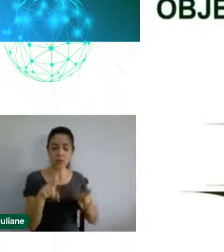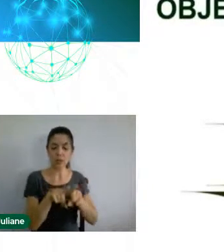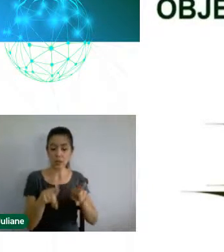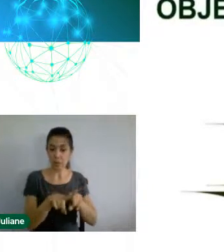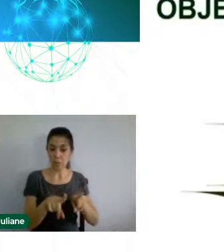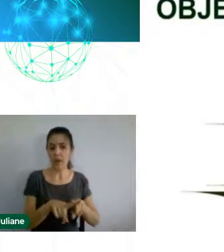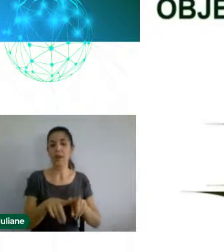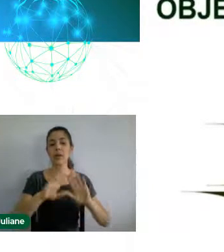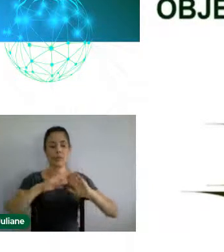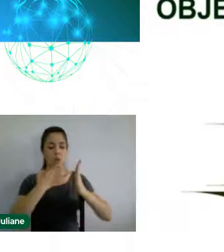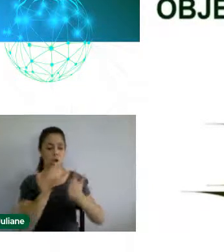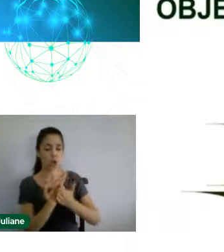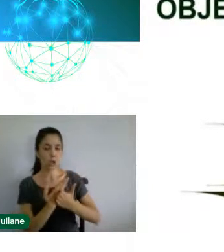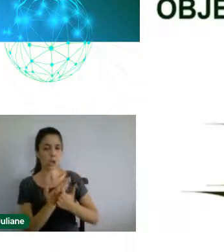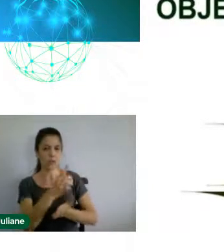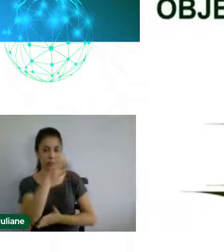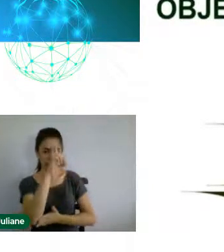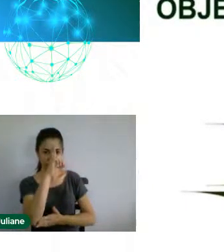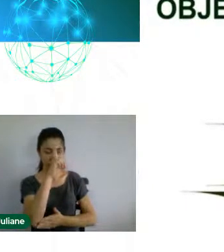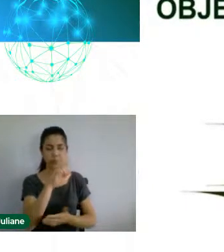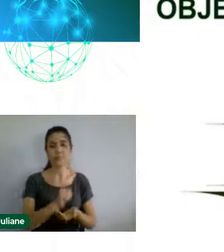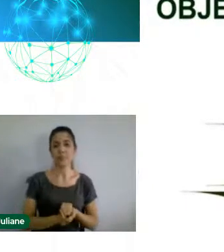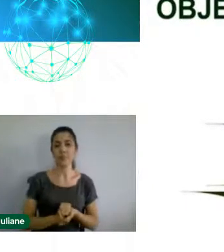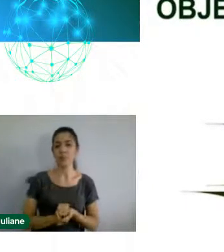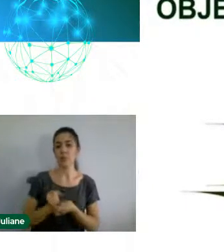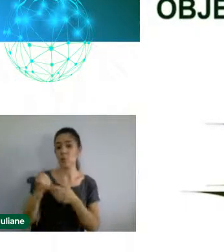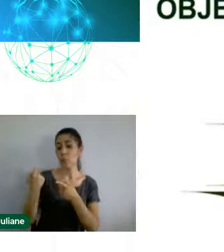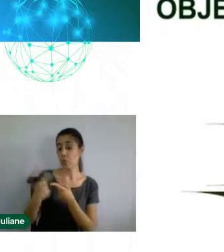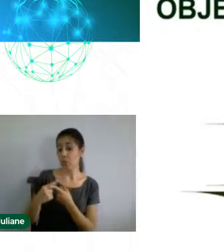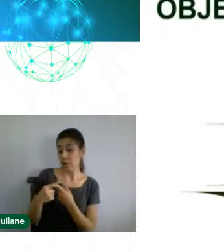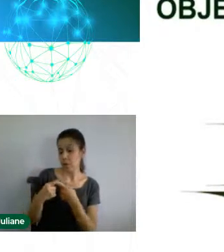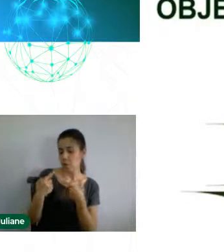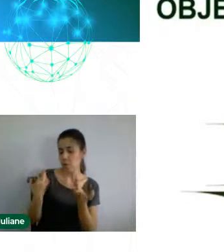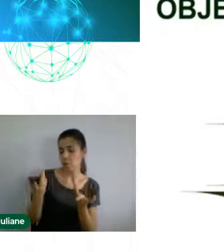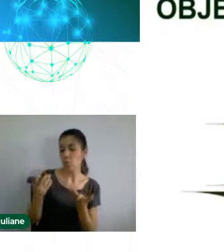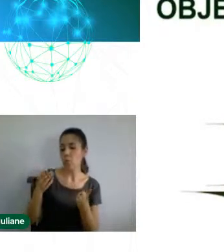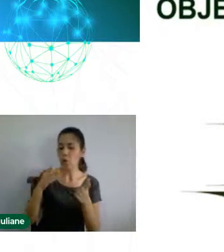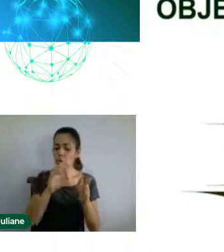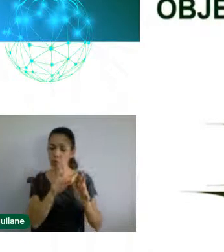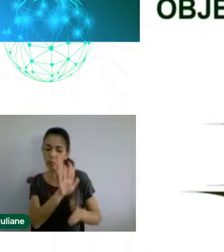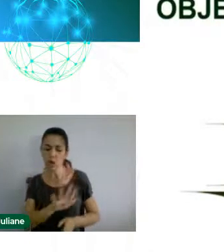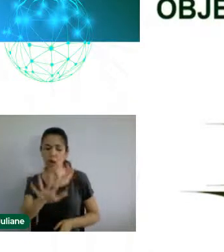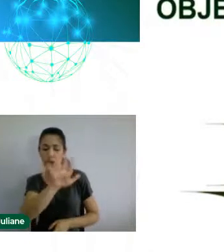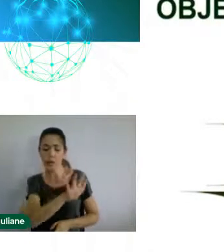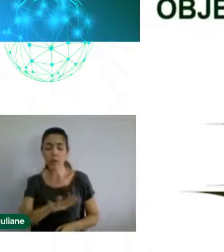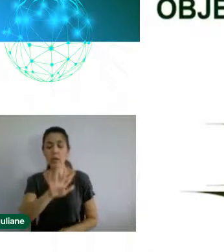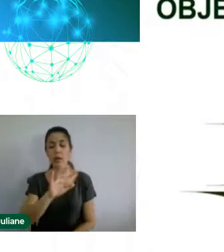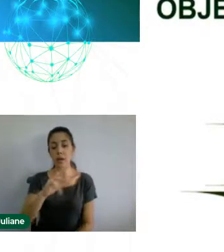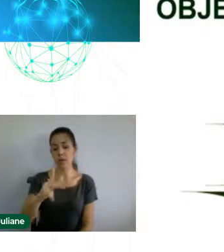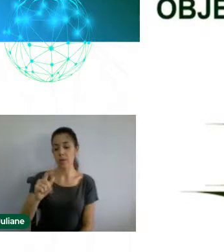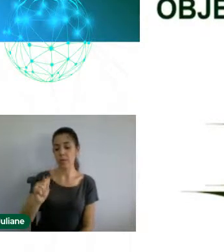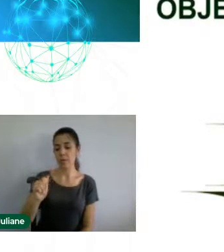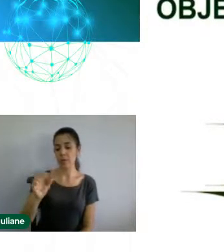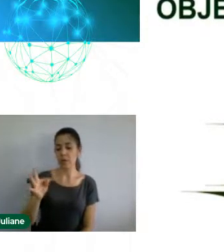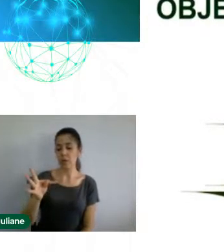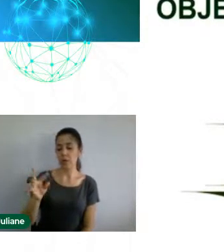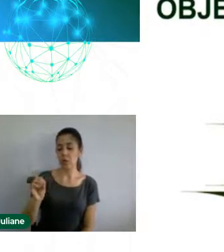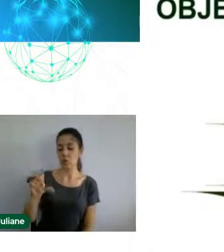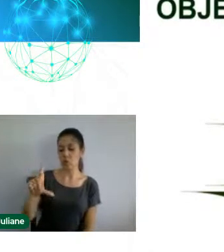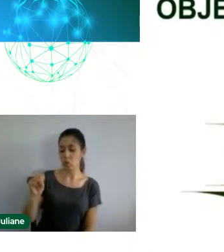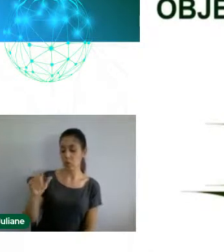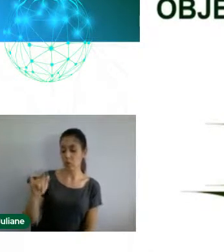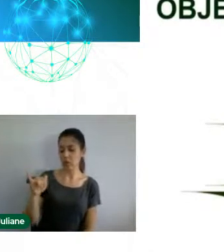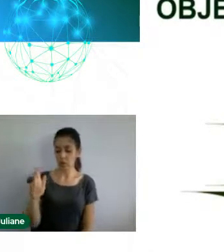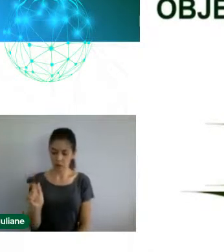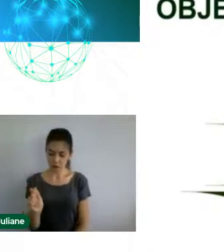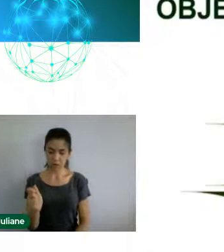articular a paleontologia, que, por ser uma ciência interdisciplinar, pode alugar com outras áreas do conhecimento. Tais atividades serão alinhadas com a